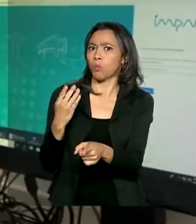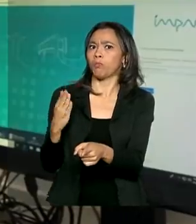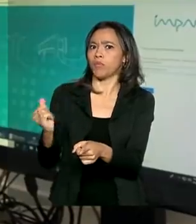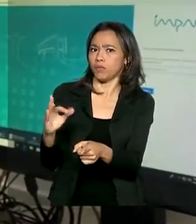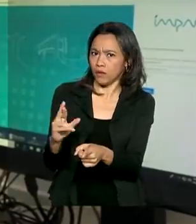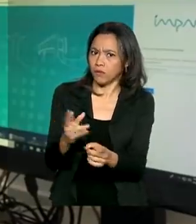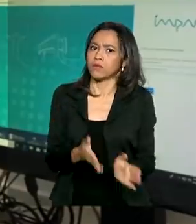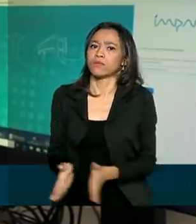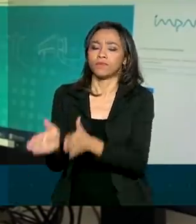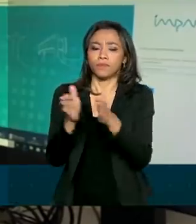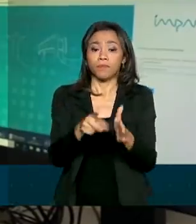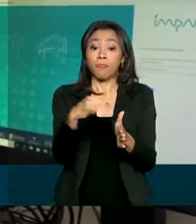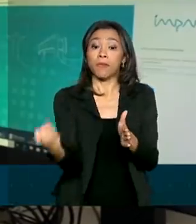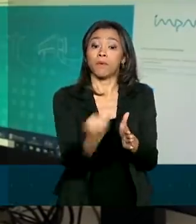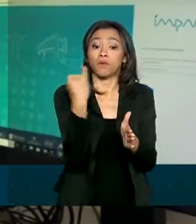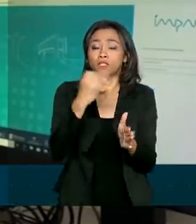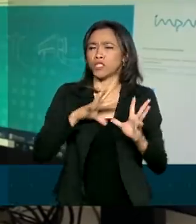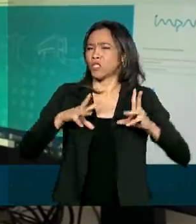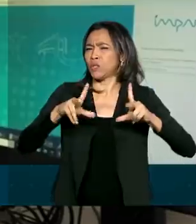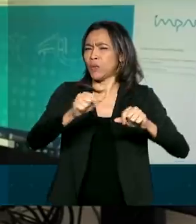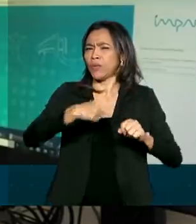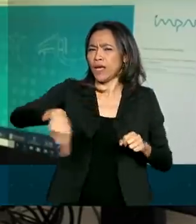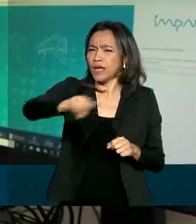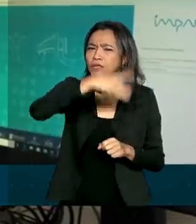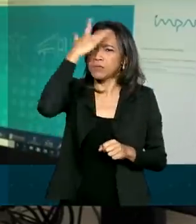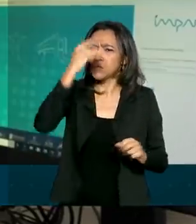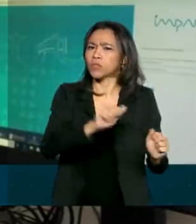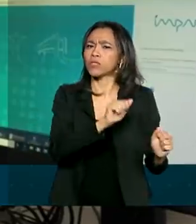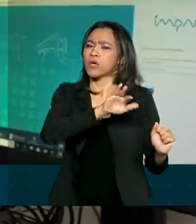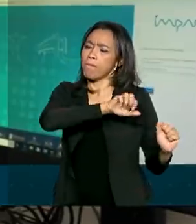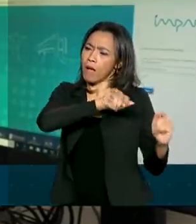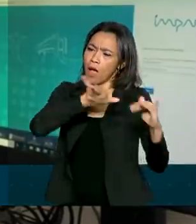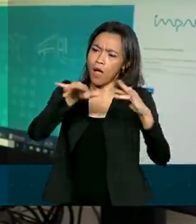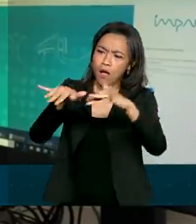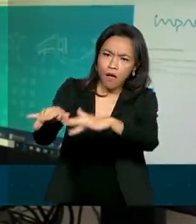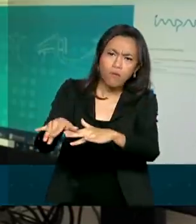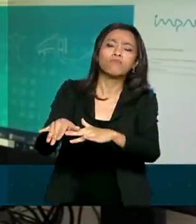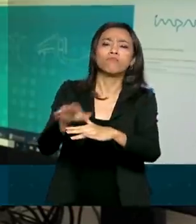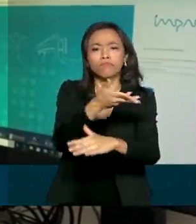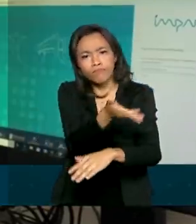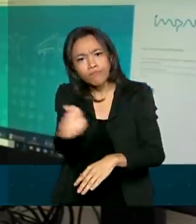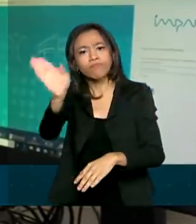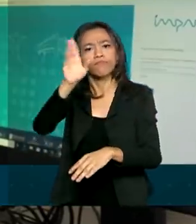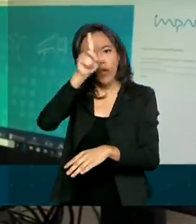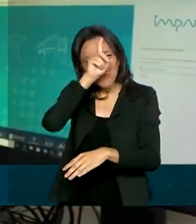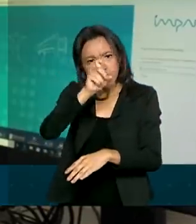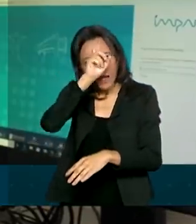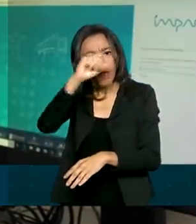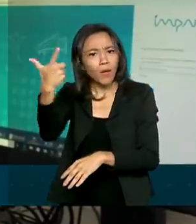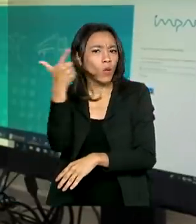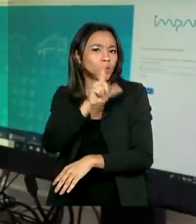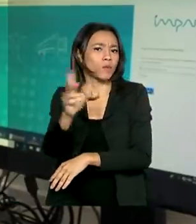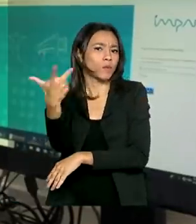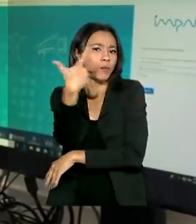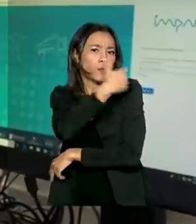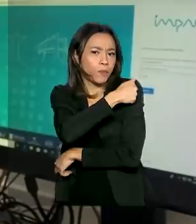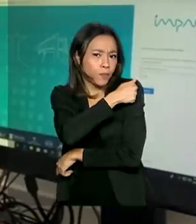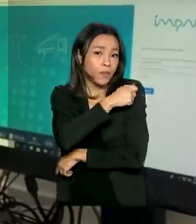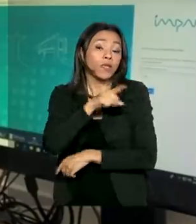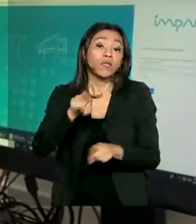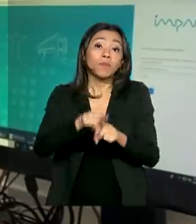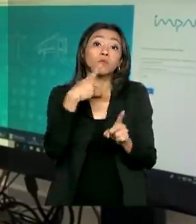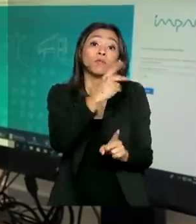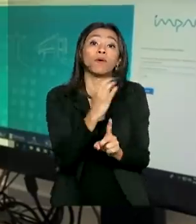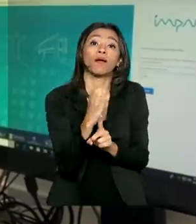importante que todas essas pessoas convocadas compareçam às unidades de vacinação para fazer a sua vacina e atualizar o seu